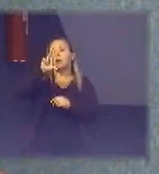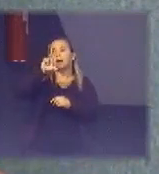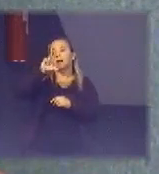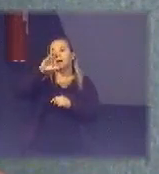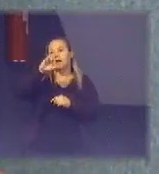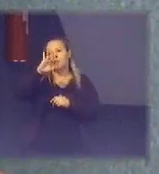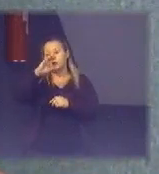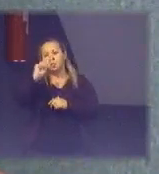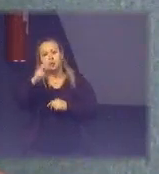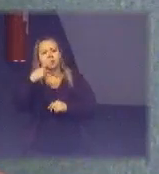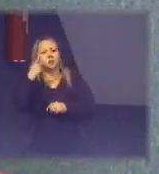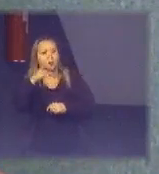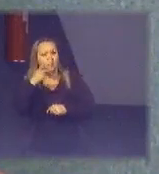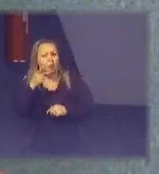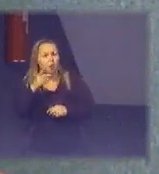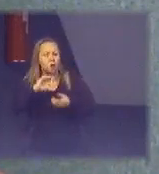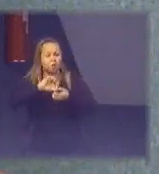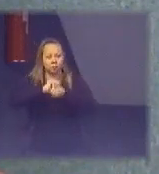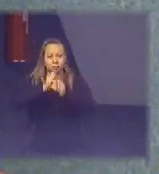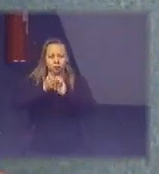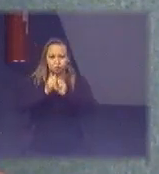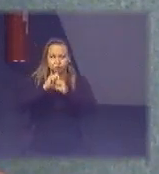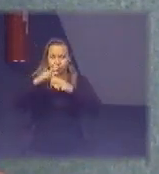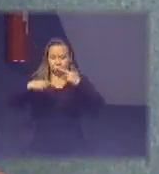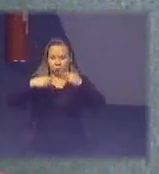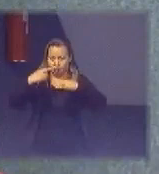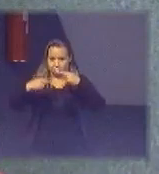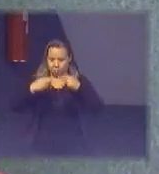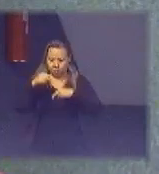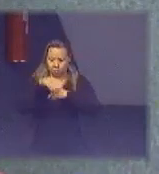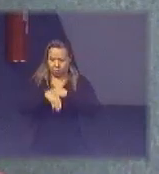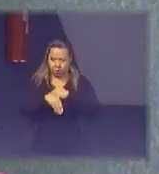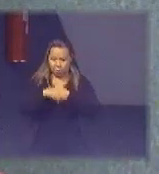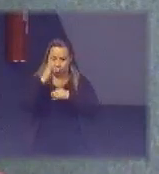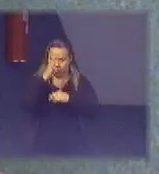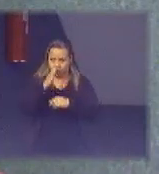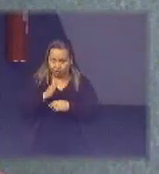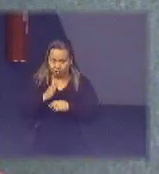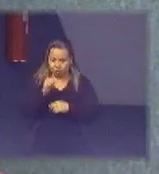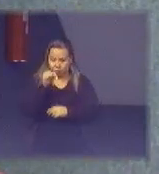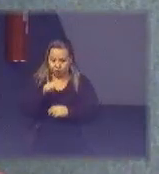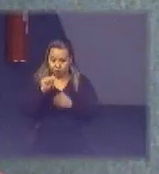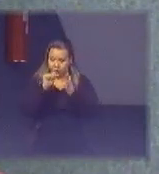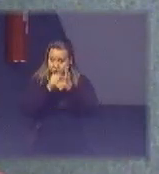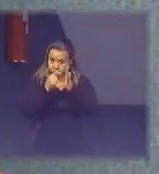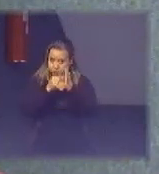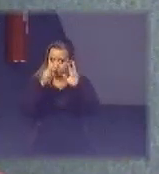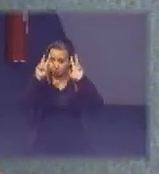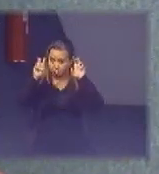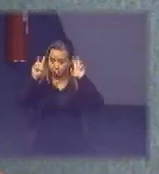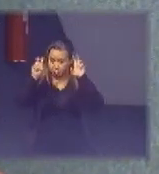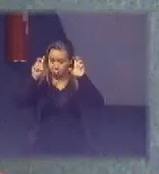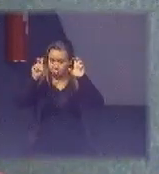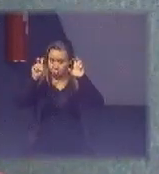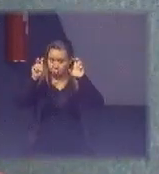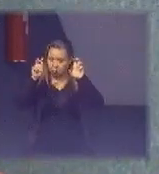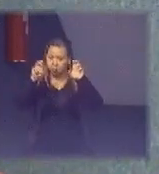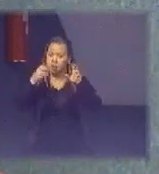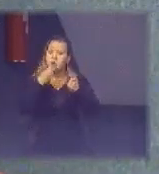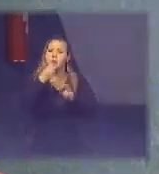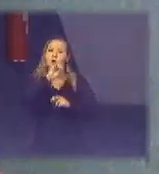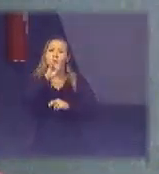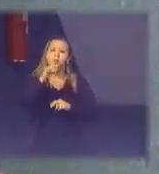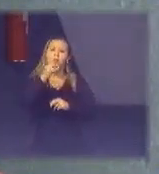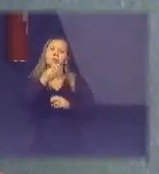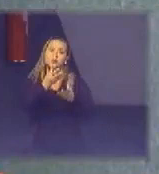sobre vários recicladores dentro do Brasil e esse é um ponto ou uma oportunidade